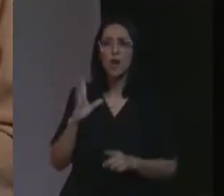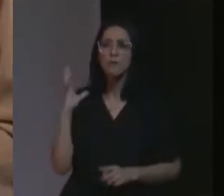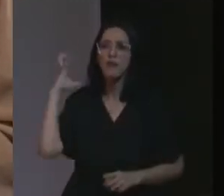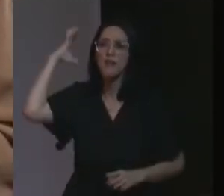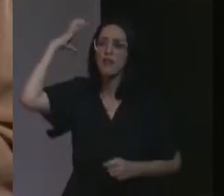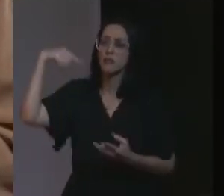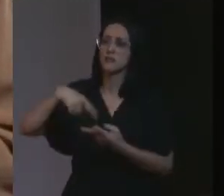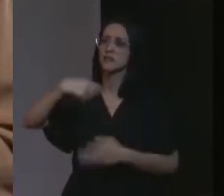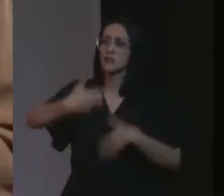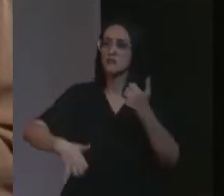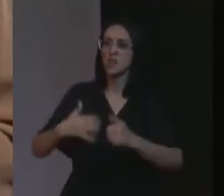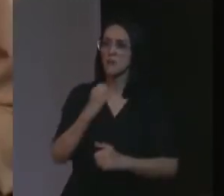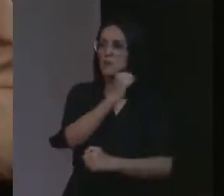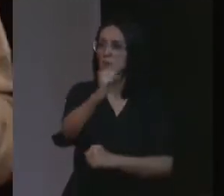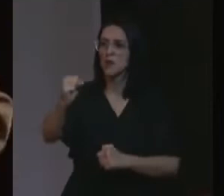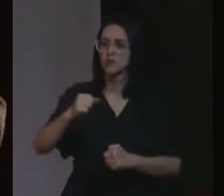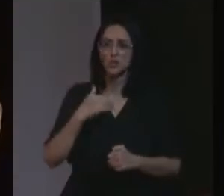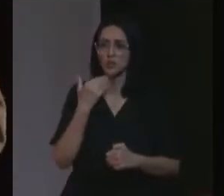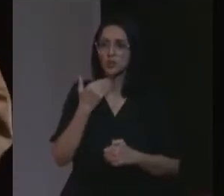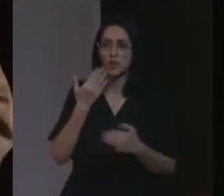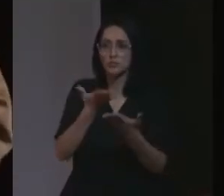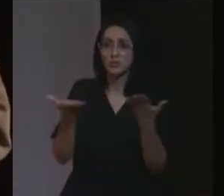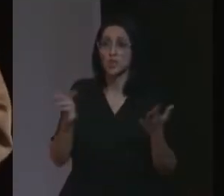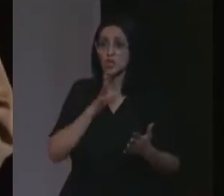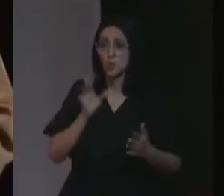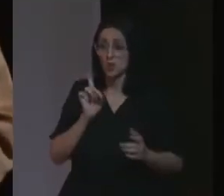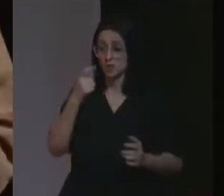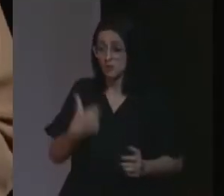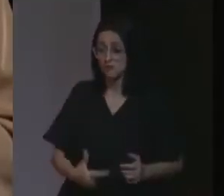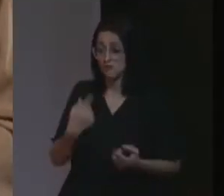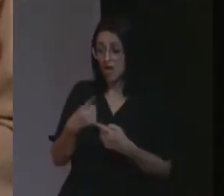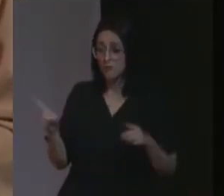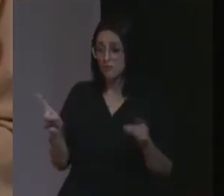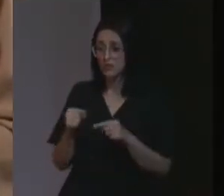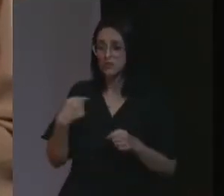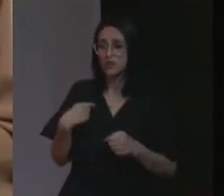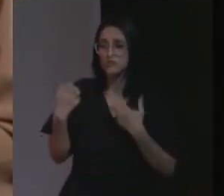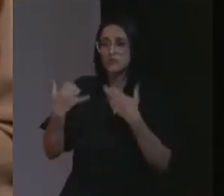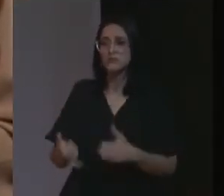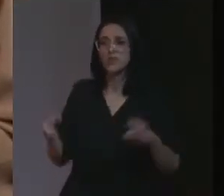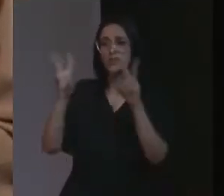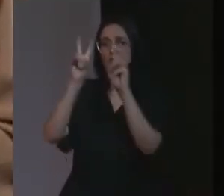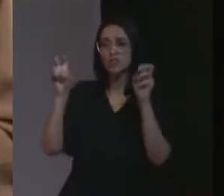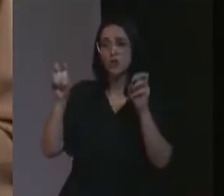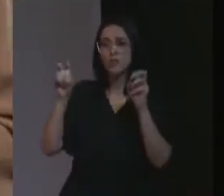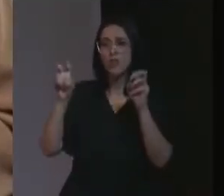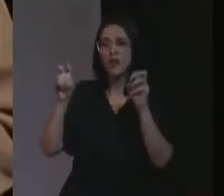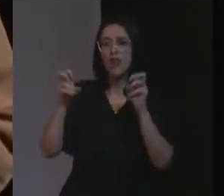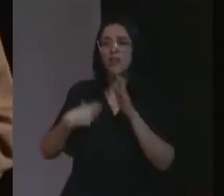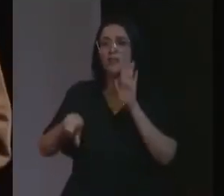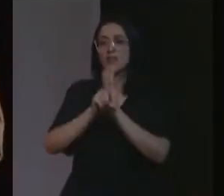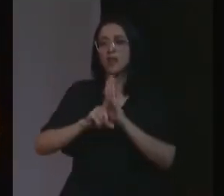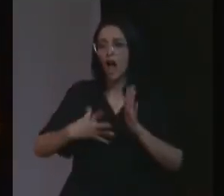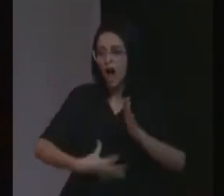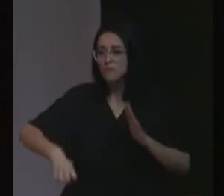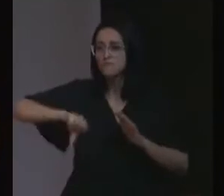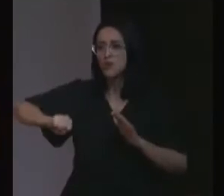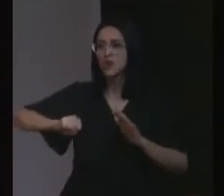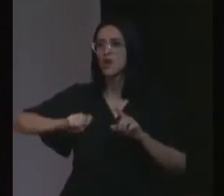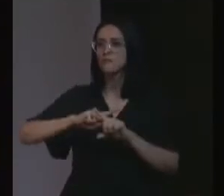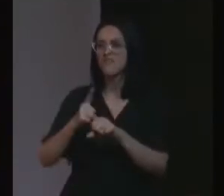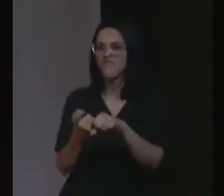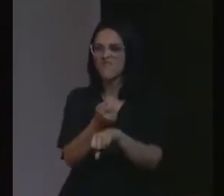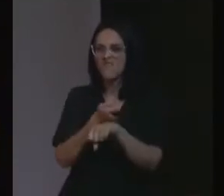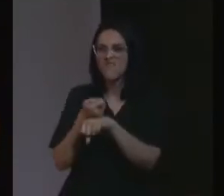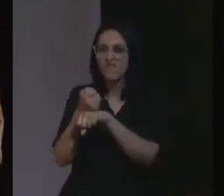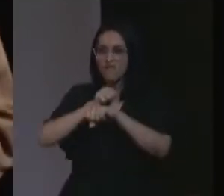Franco dizendo que ela foi assassinada. Muitos de vocês não conhecem a minha música Ventre Livre de Fato, que fala da legalização do aborto. Mas várias fake news dele